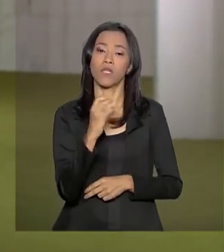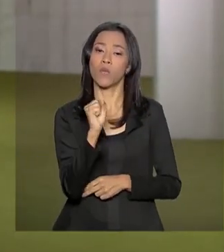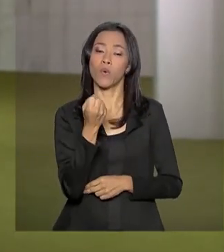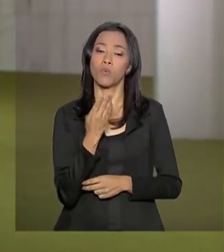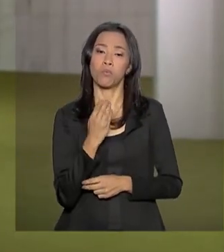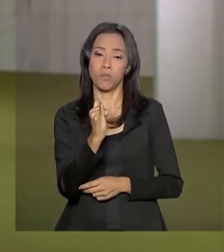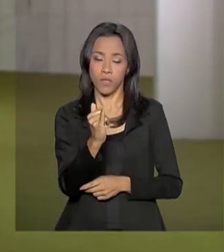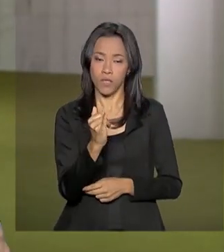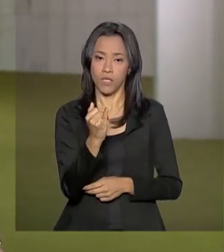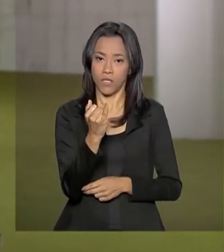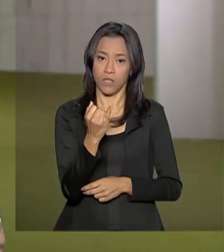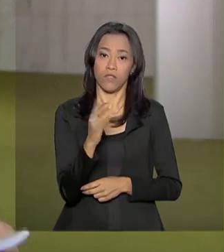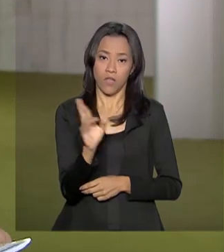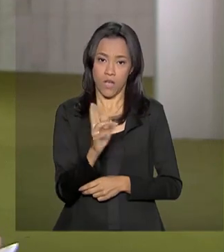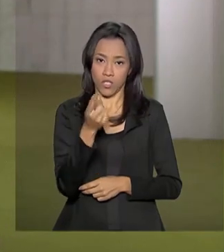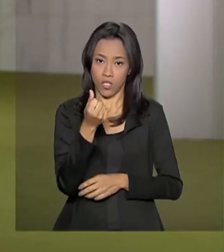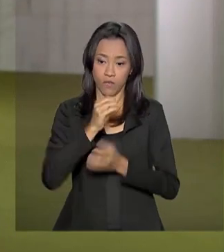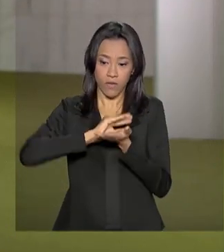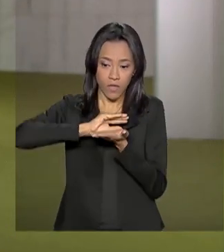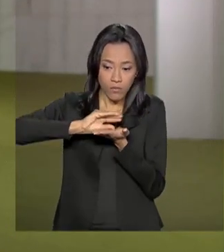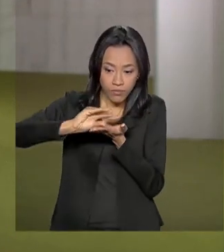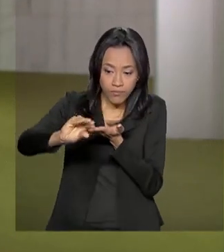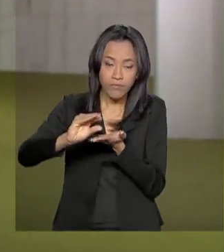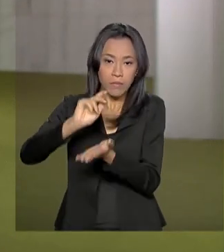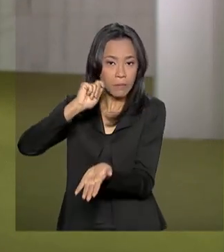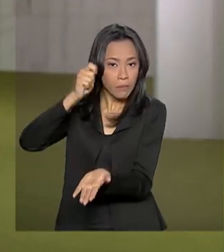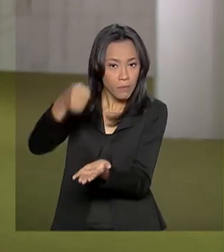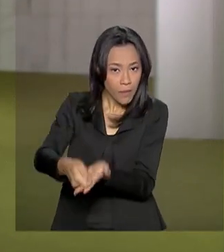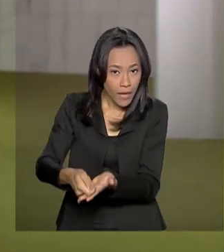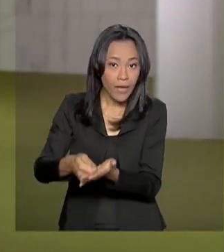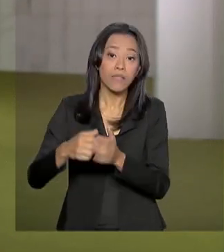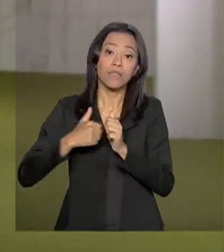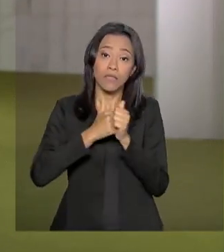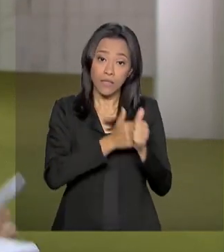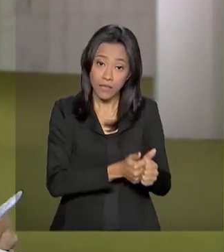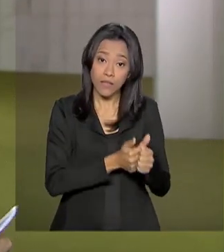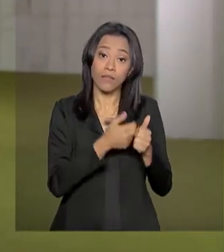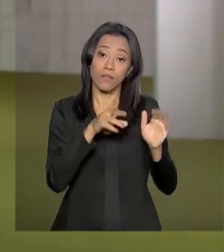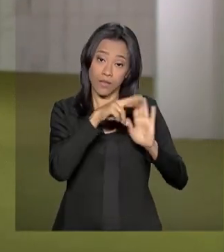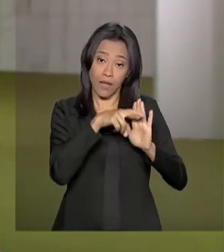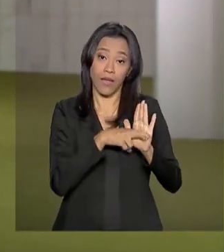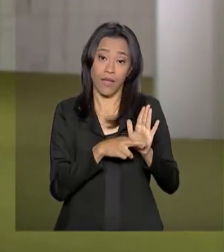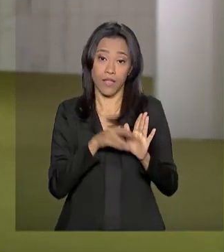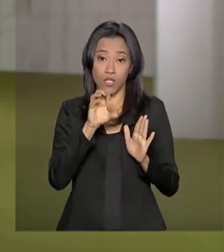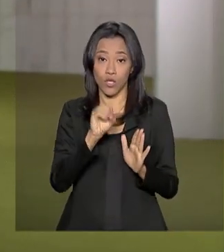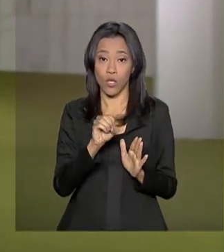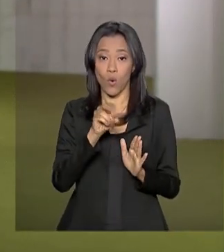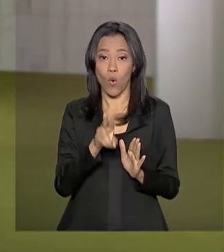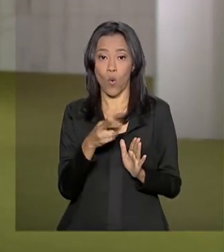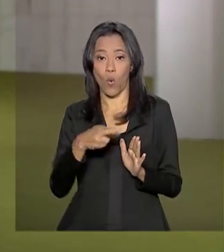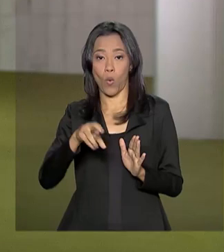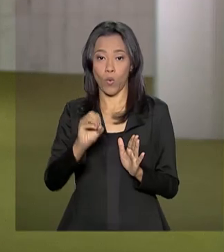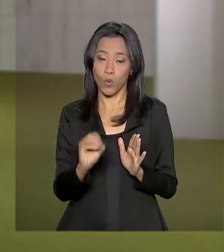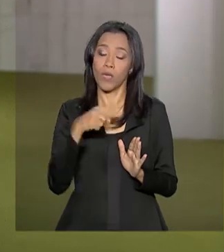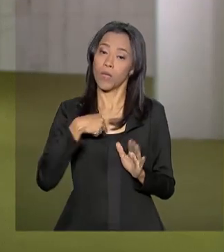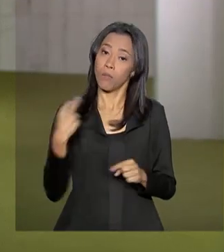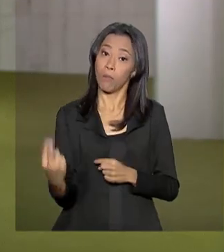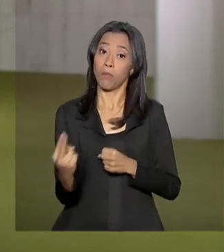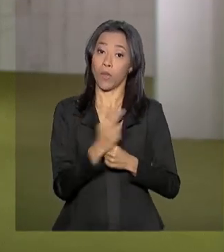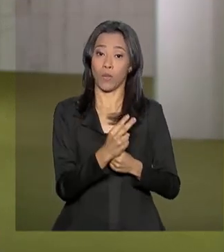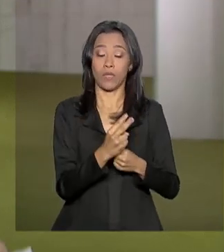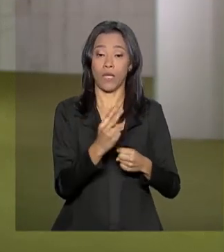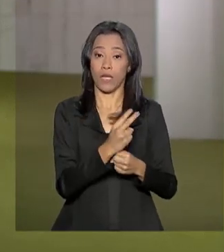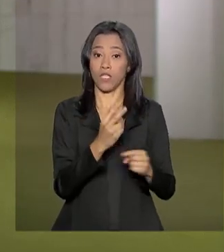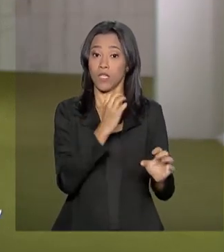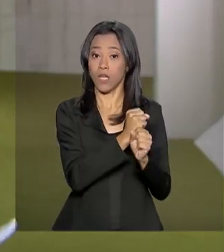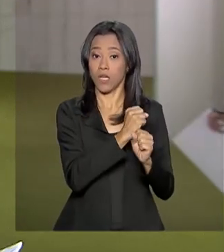reais para que sejam pagas despesas correntes, sem descumprir a chamada regra de ouro, que de certa forma protege ali as contas da União de